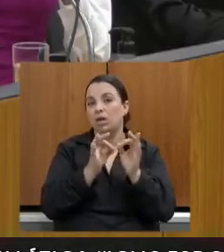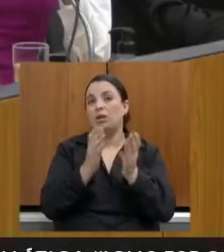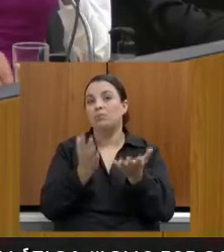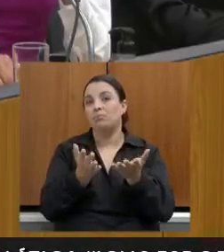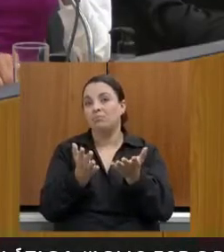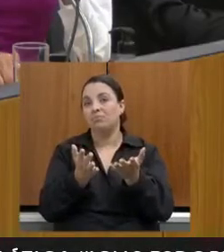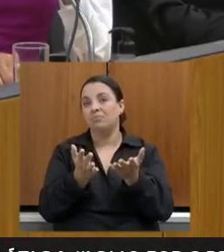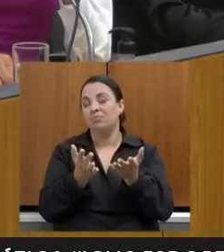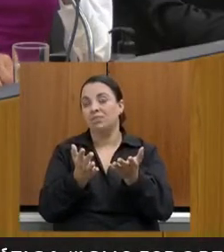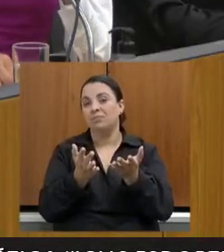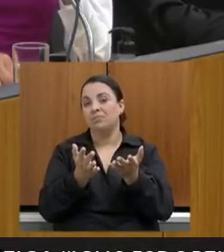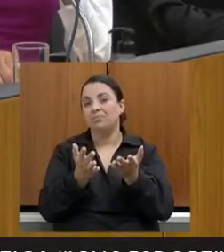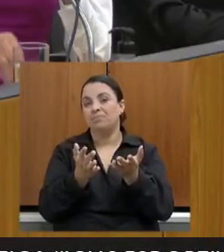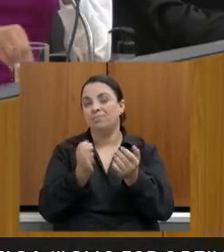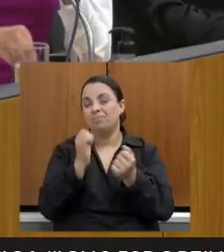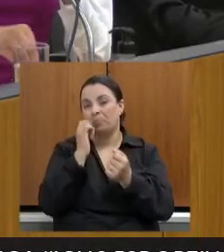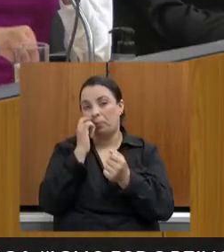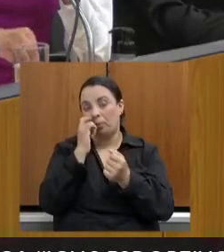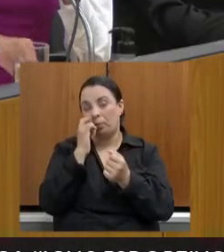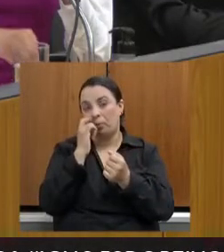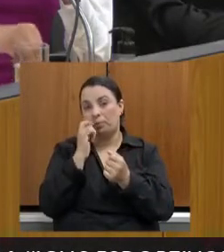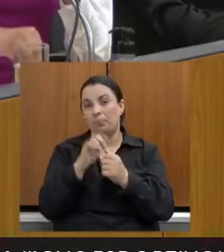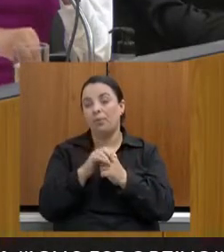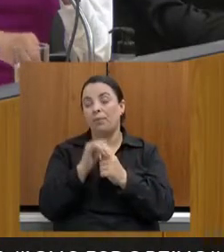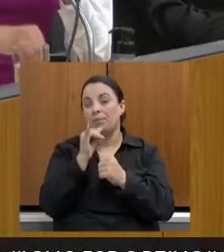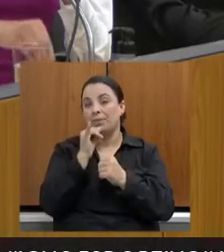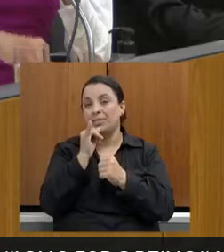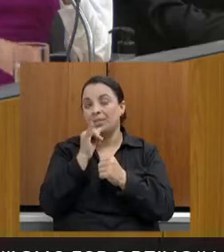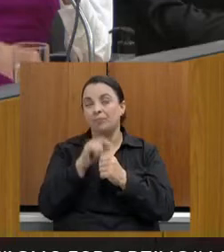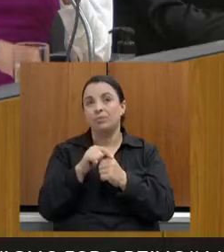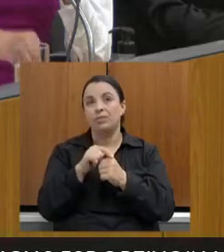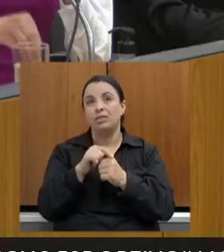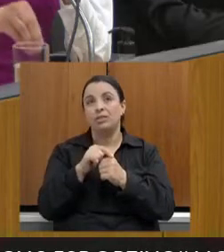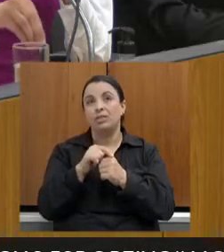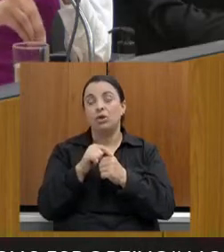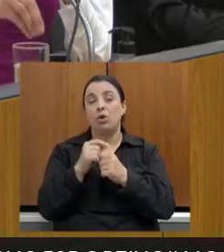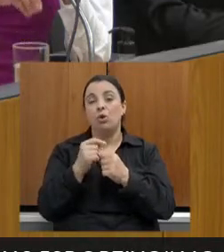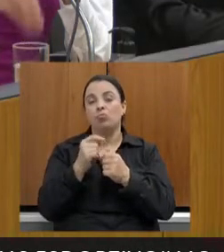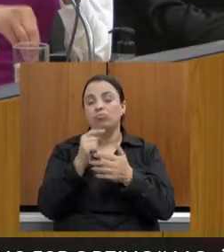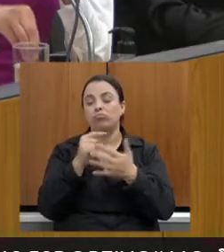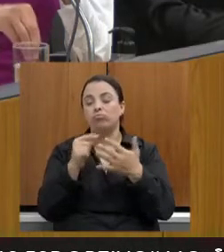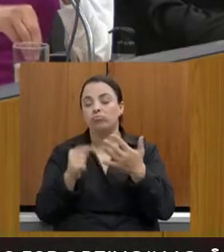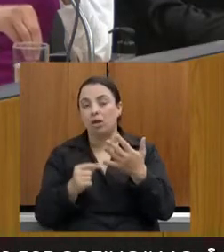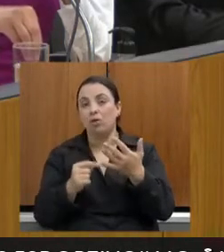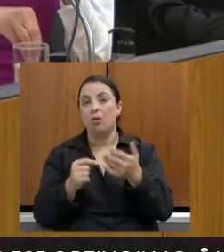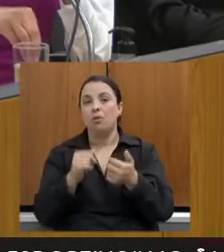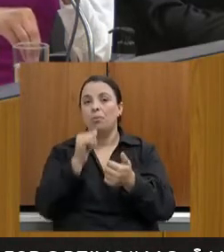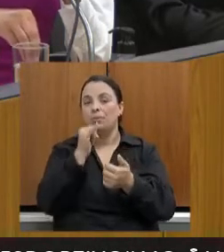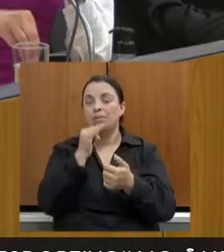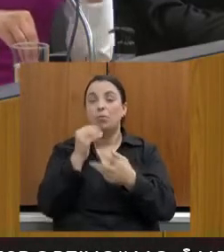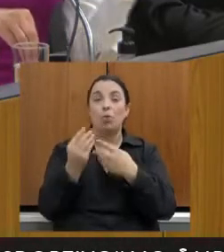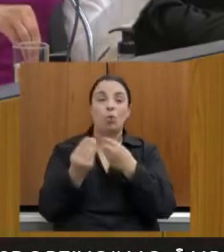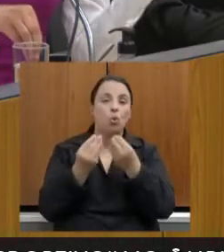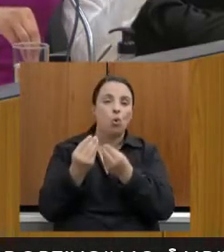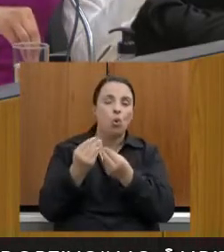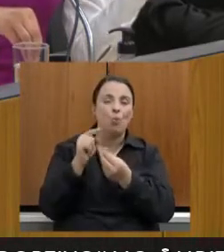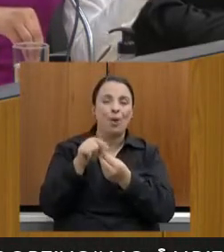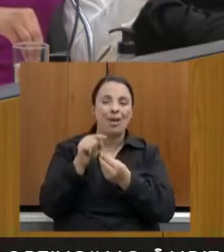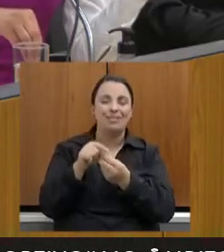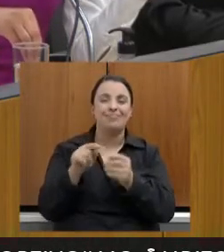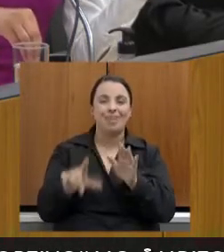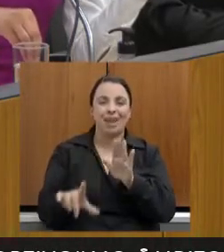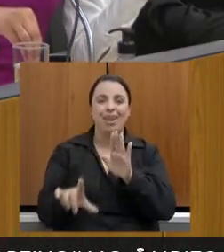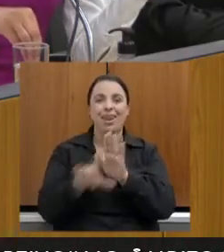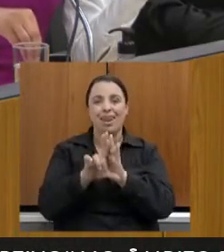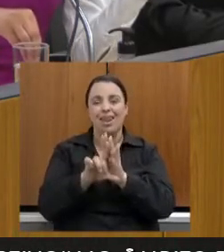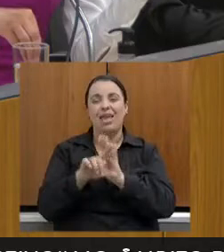país, que são o quão é necessário a Lei Robin Hood hoje para combater essas